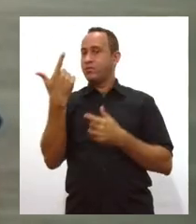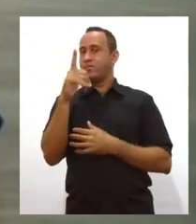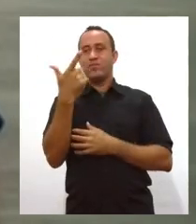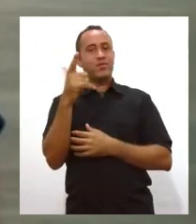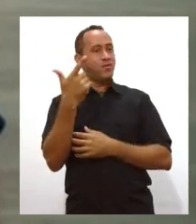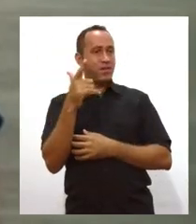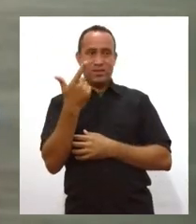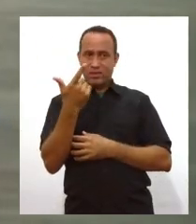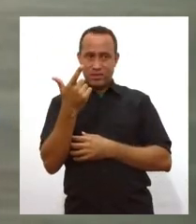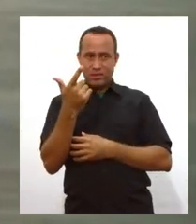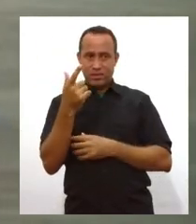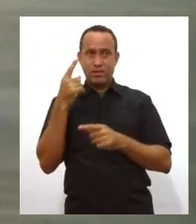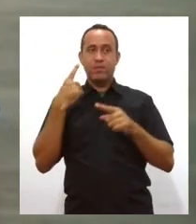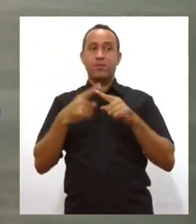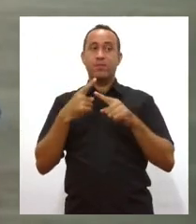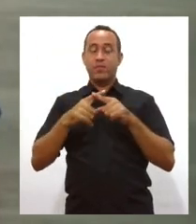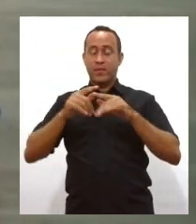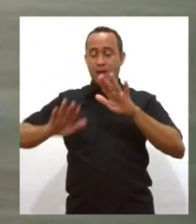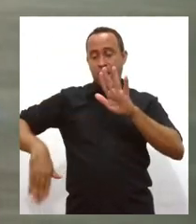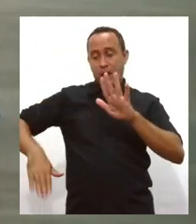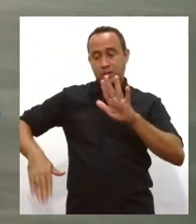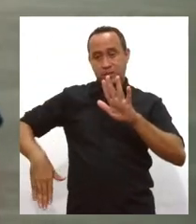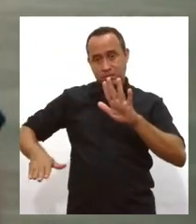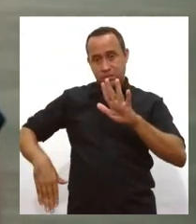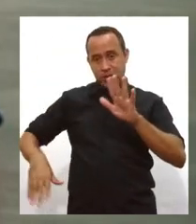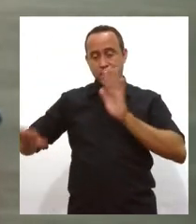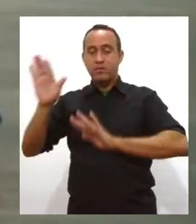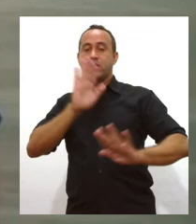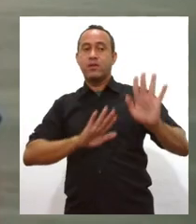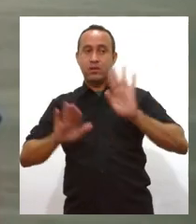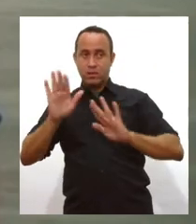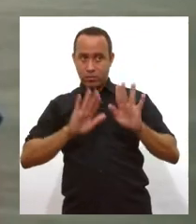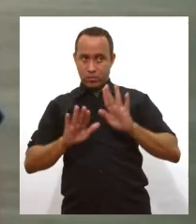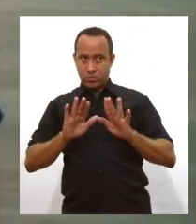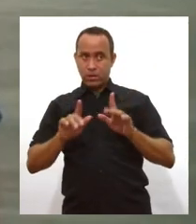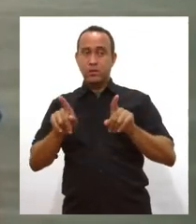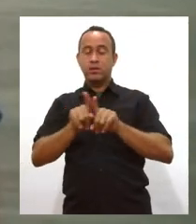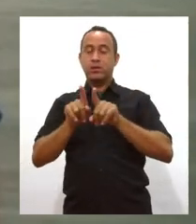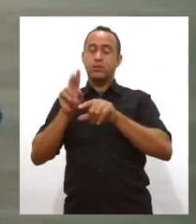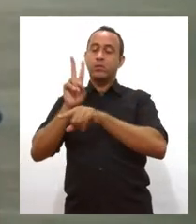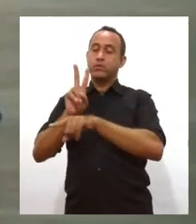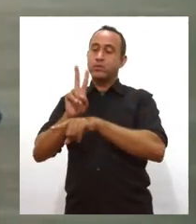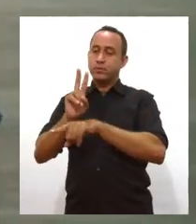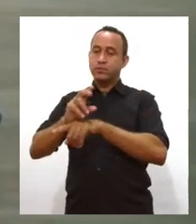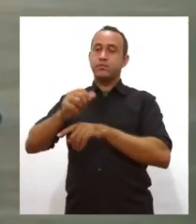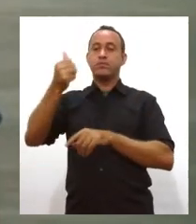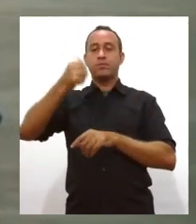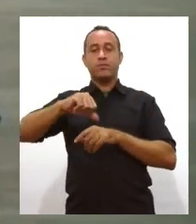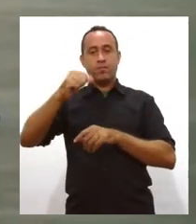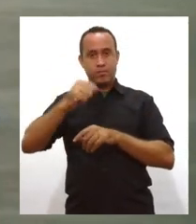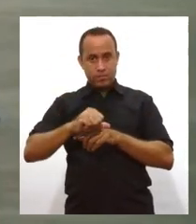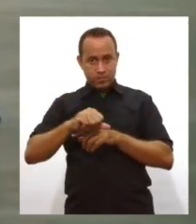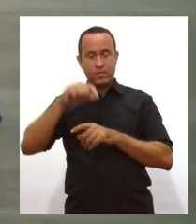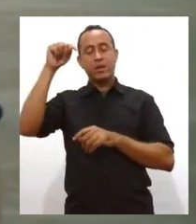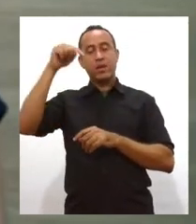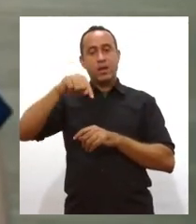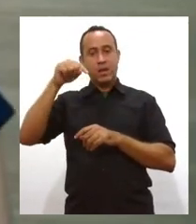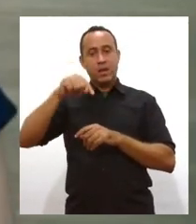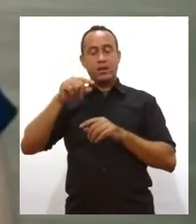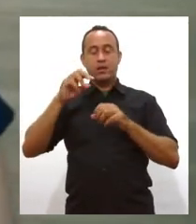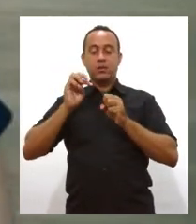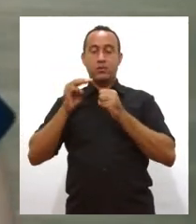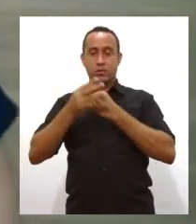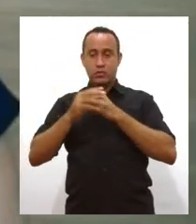show pirotécnico nas praias está descartado. Então, está aí uma última informação também aqui no JA, no Jornal da Lese.